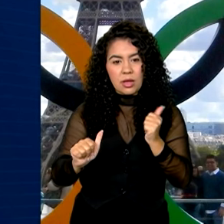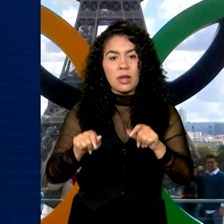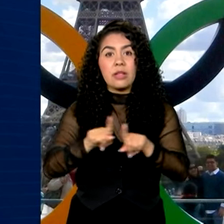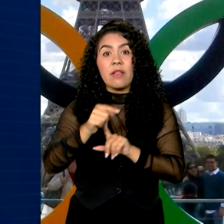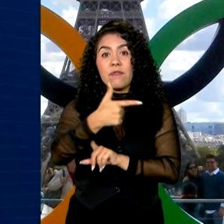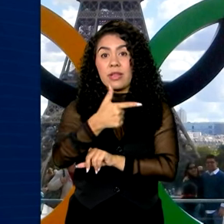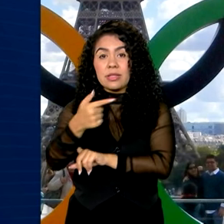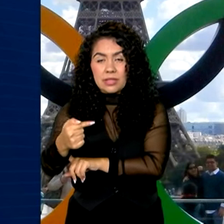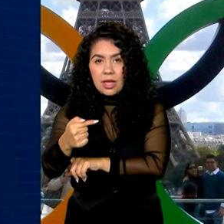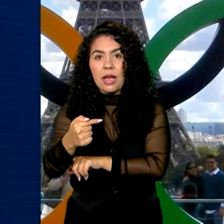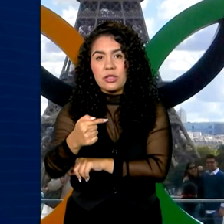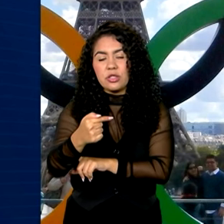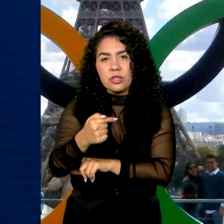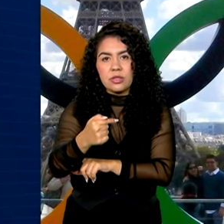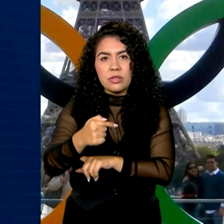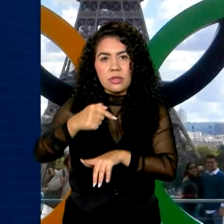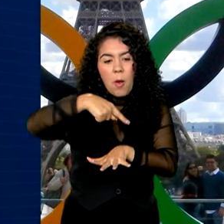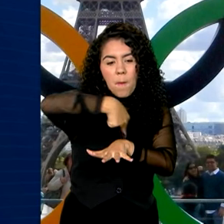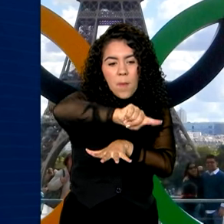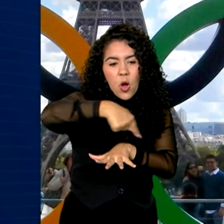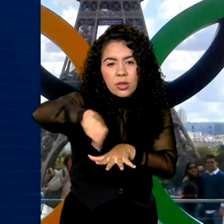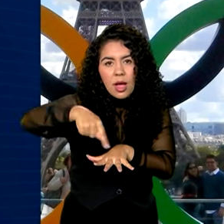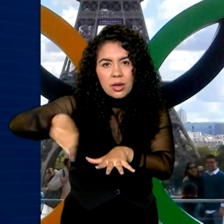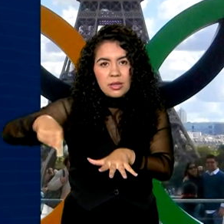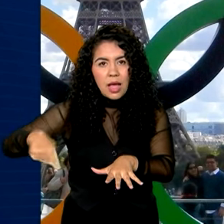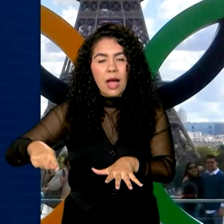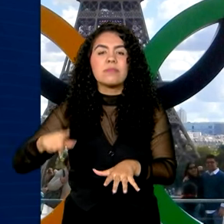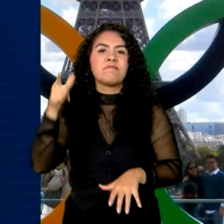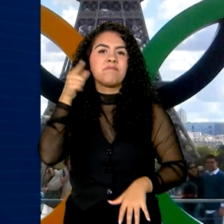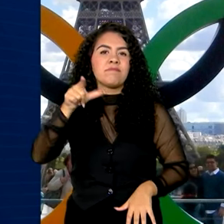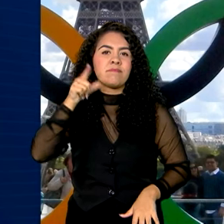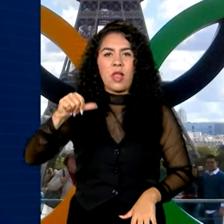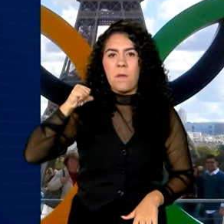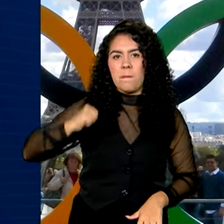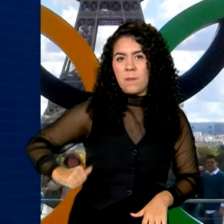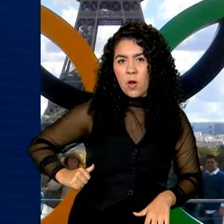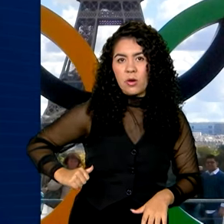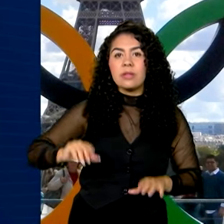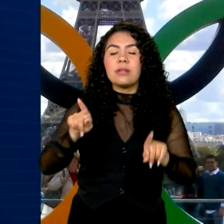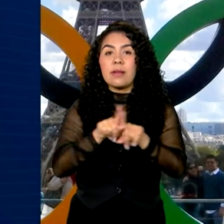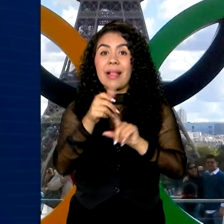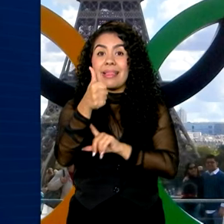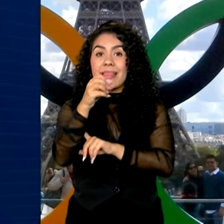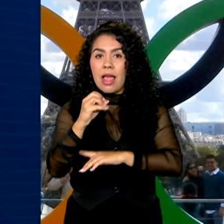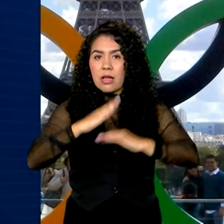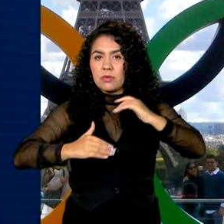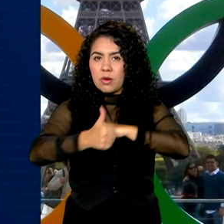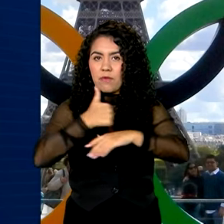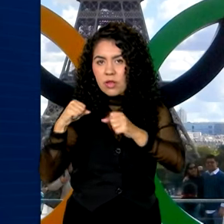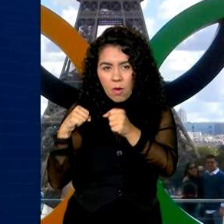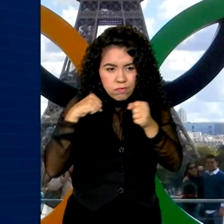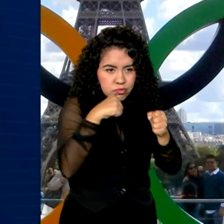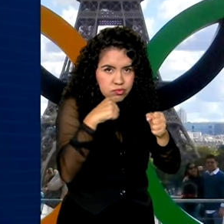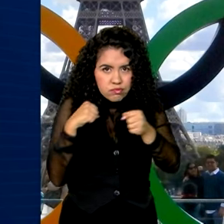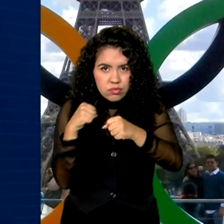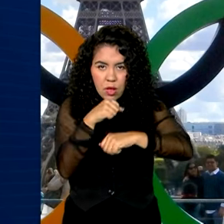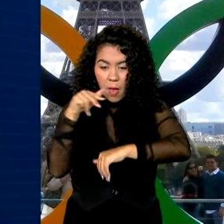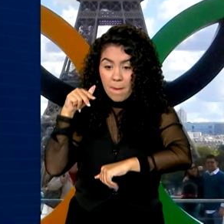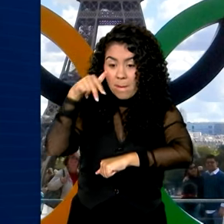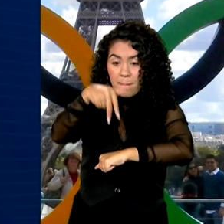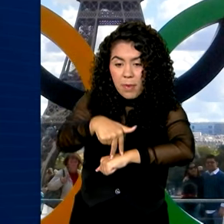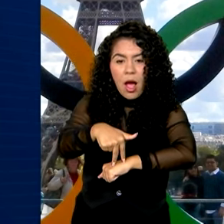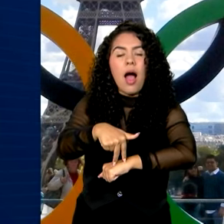modalidades, todos os representantes são bolsistas, incluindo os 10 boxeadores da categoria pódio. O programa